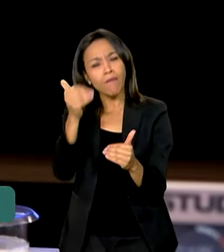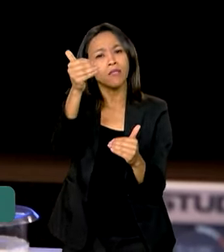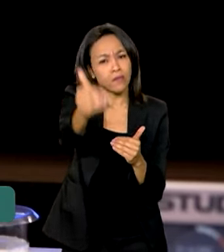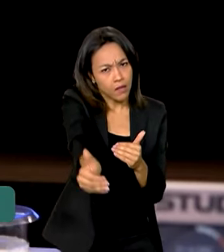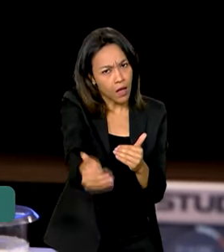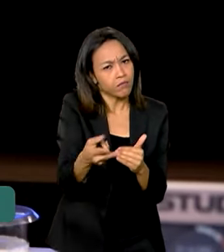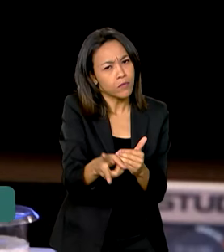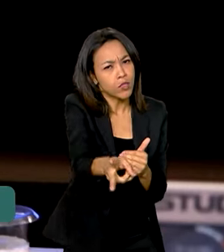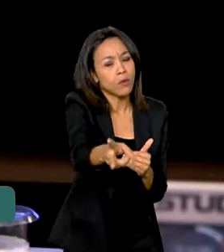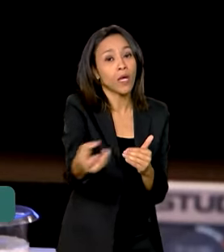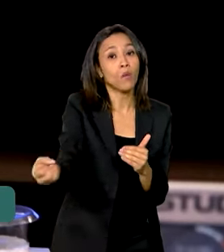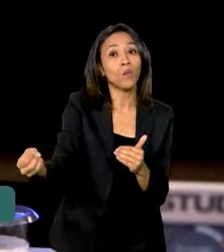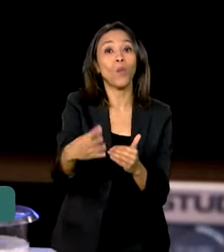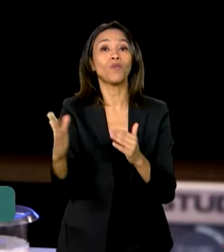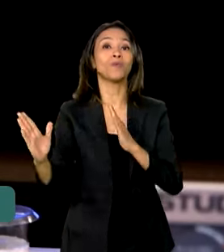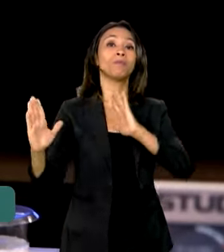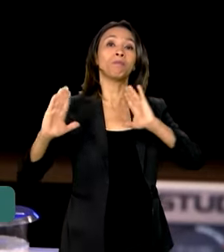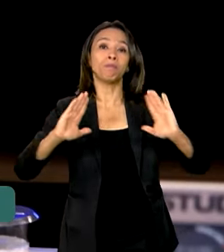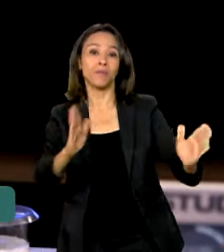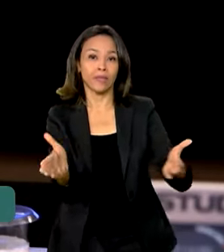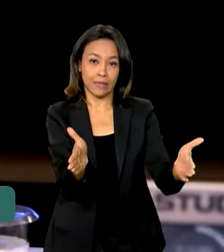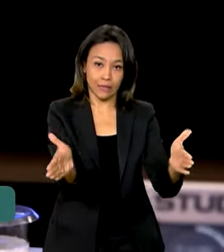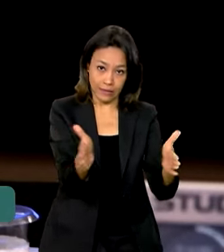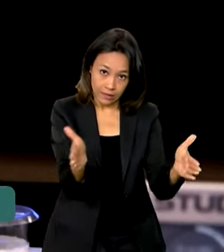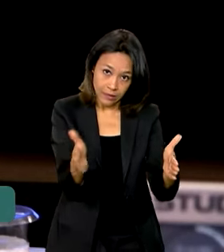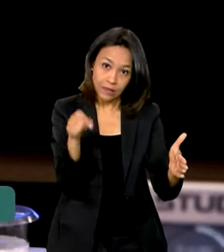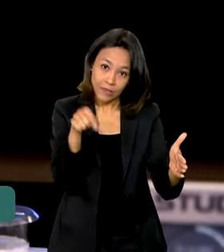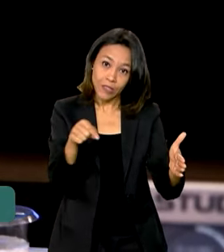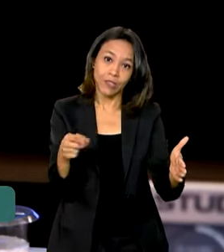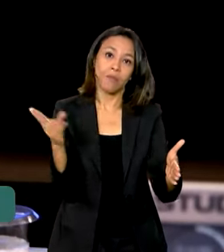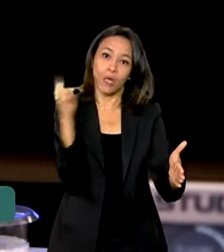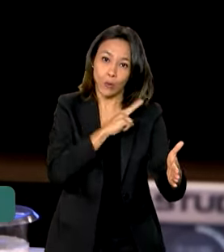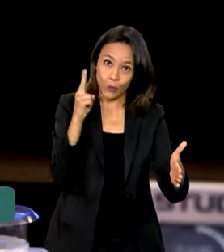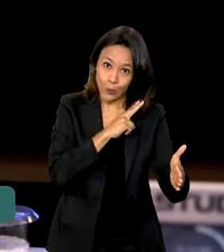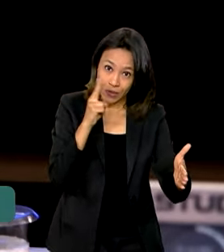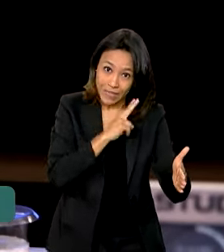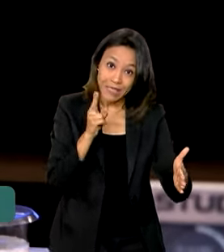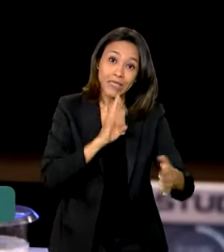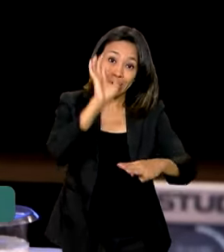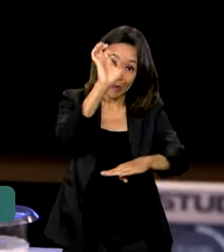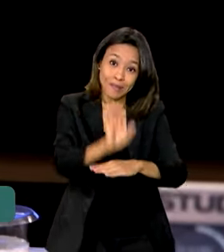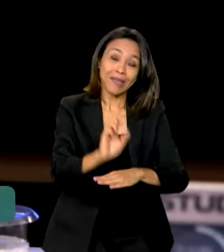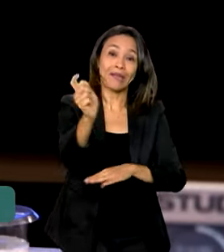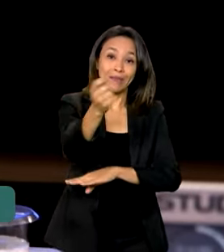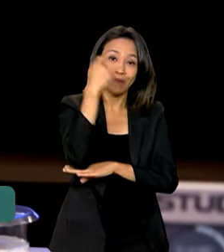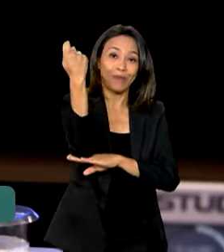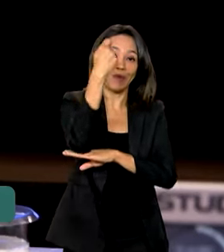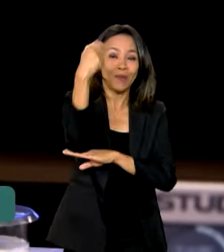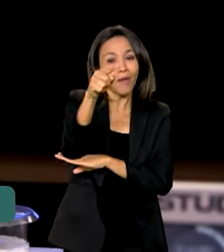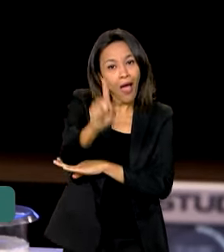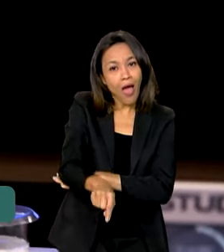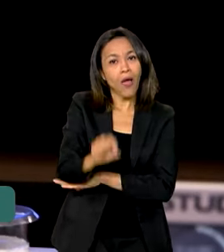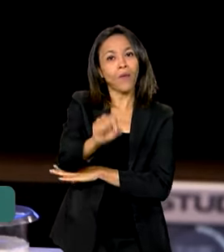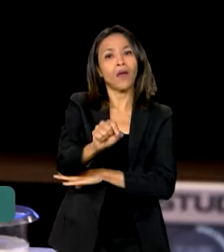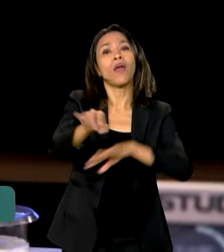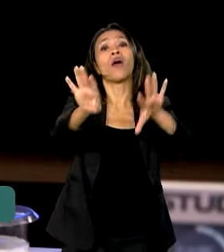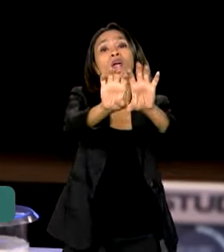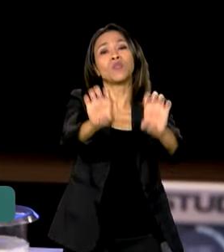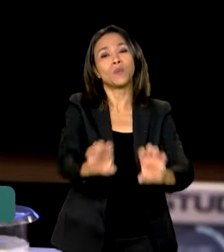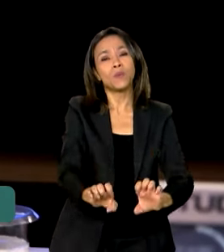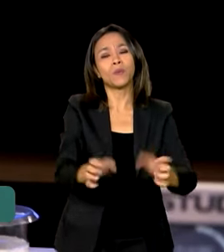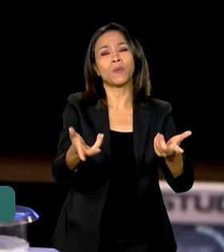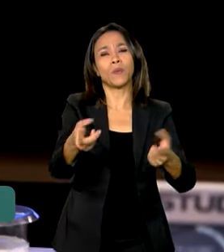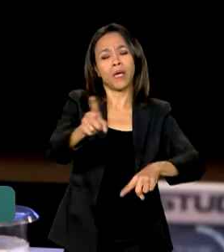nova fase do enfrentamento da emergência sanitária do Rio Grande do Sul, que é estar reconstruindo os